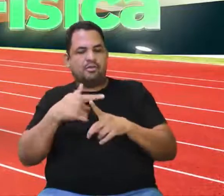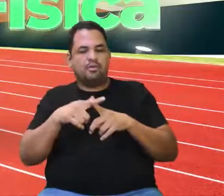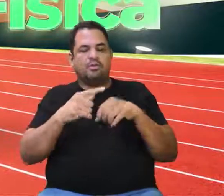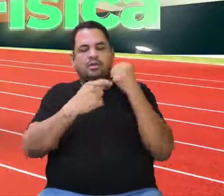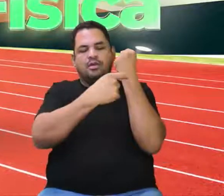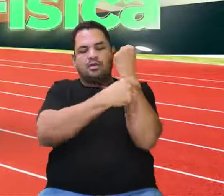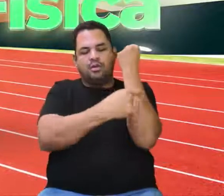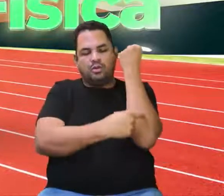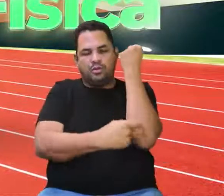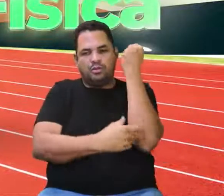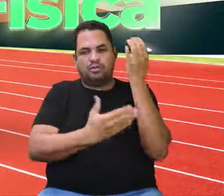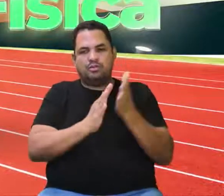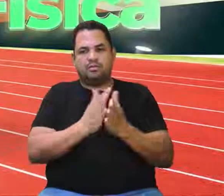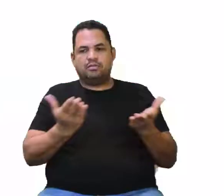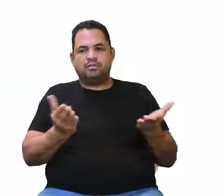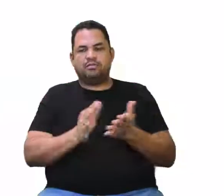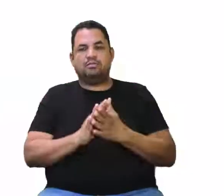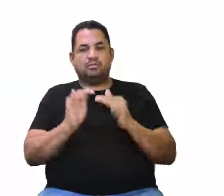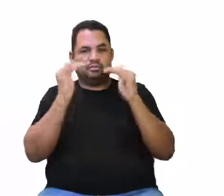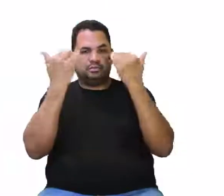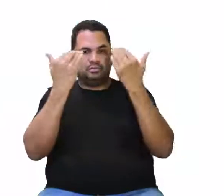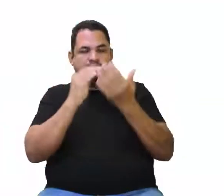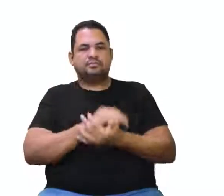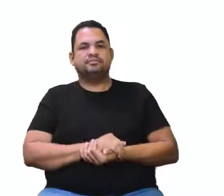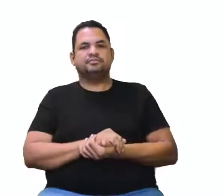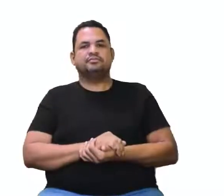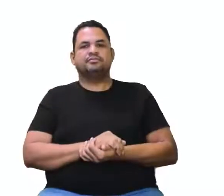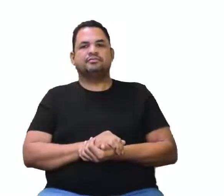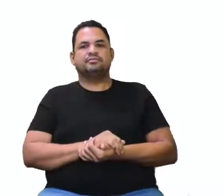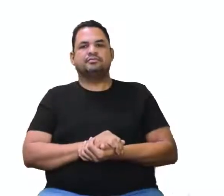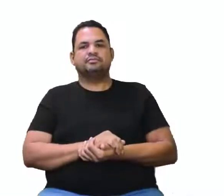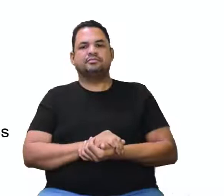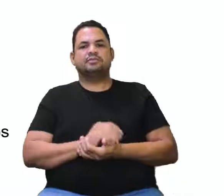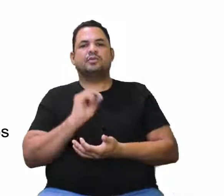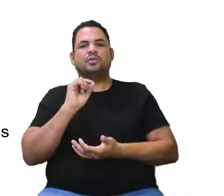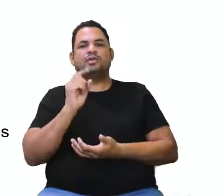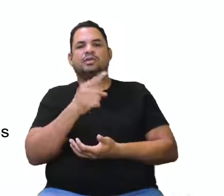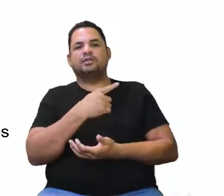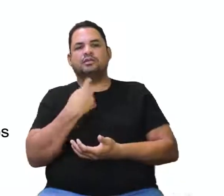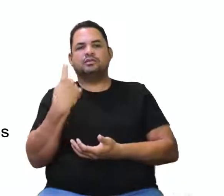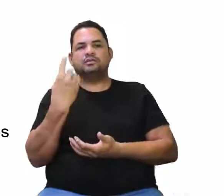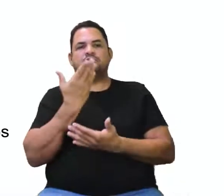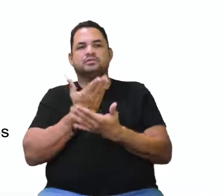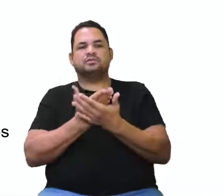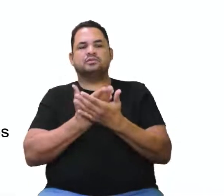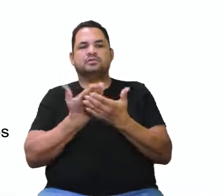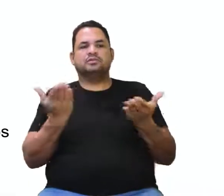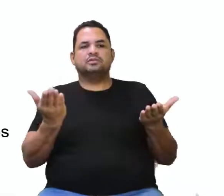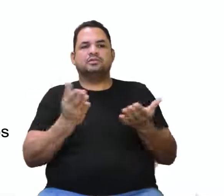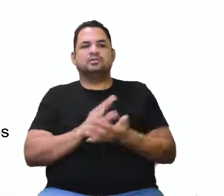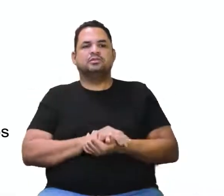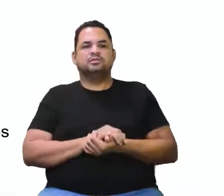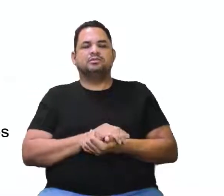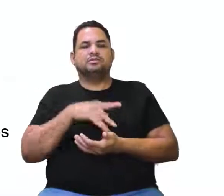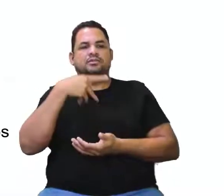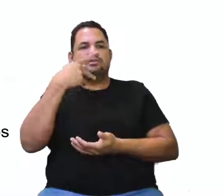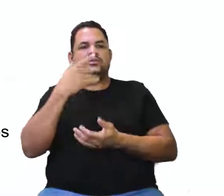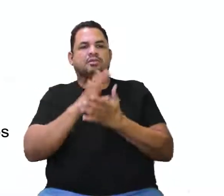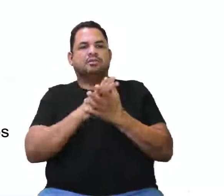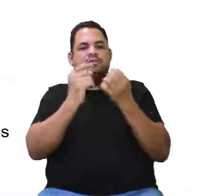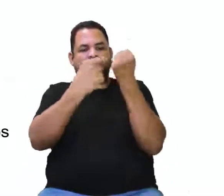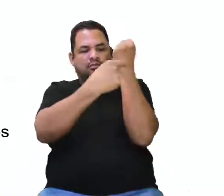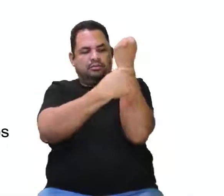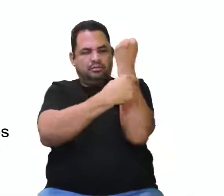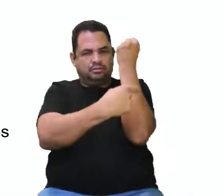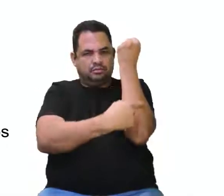coluna vertebral. Olha comigo aí, fica ligada a nossa revisão. Então, o que nós estudamos nessa aula? Nós falamos sobre a